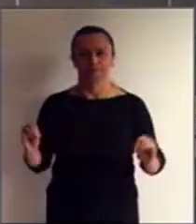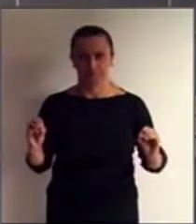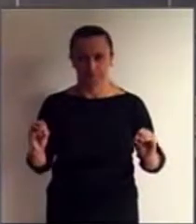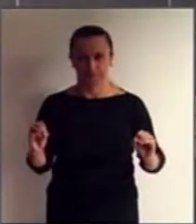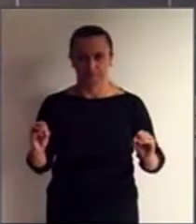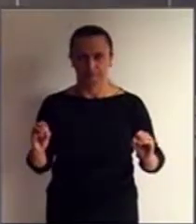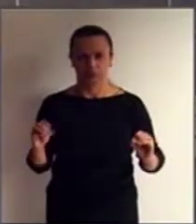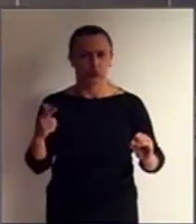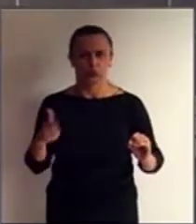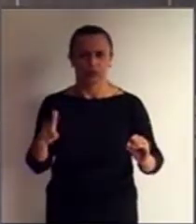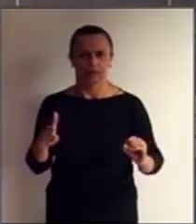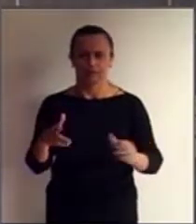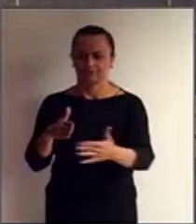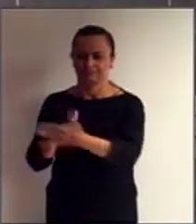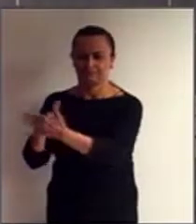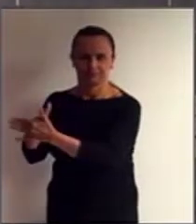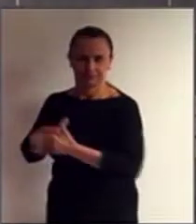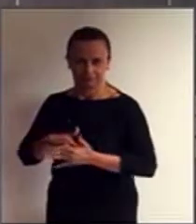não existirá.